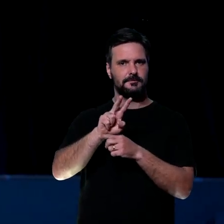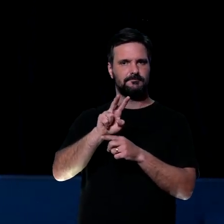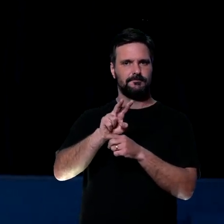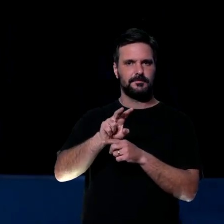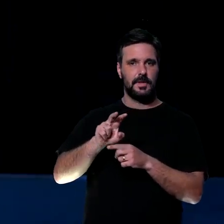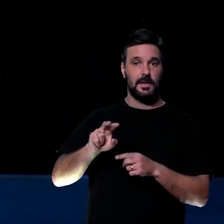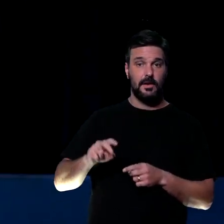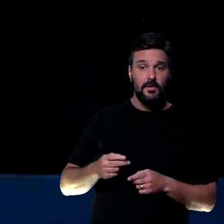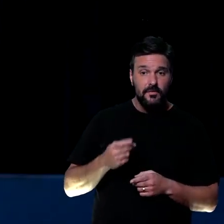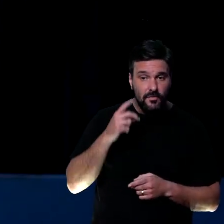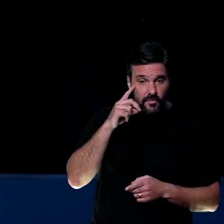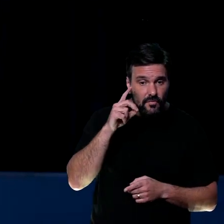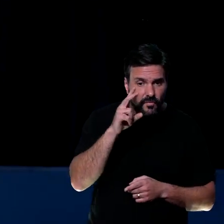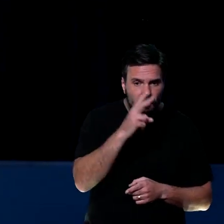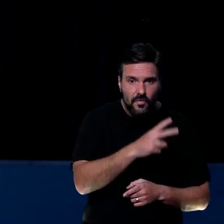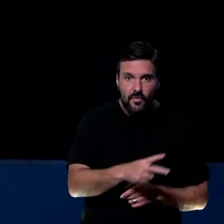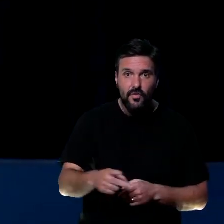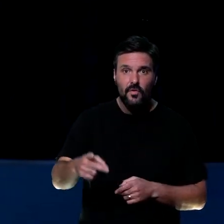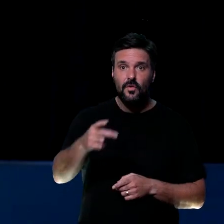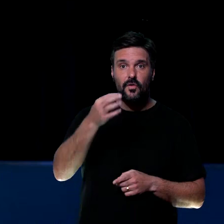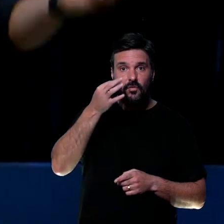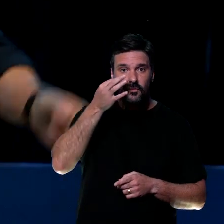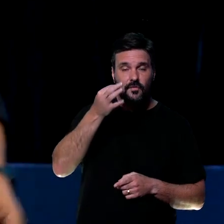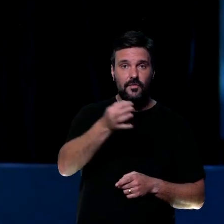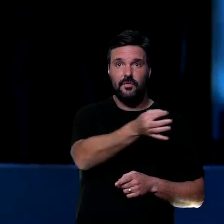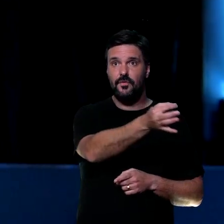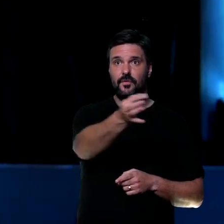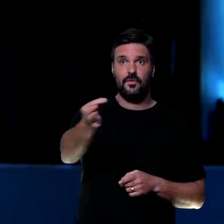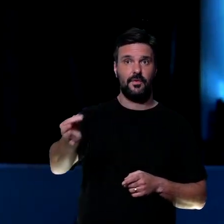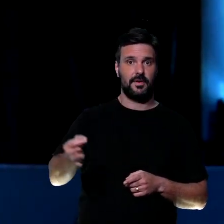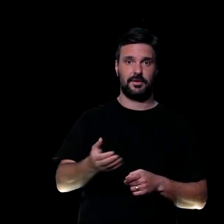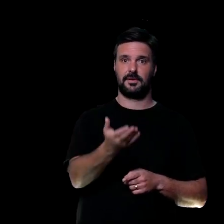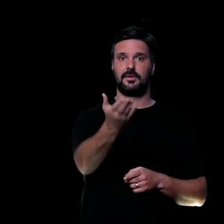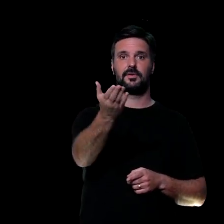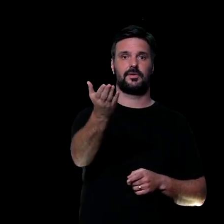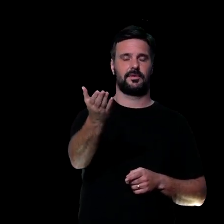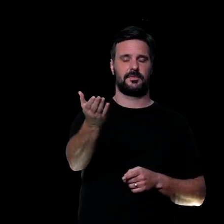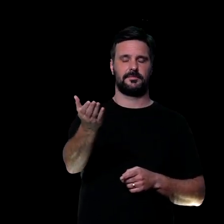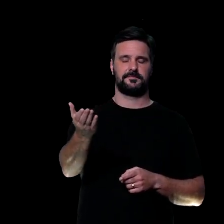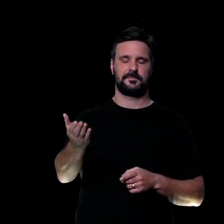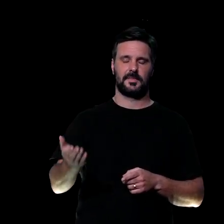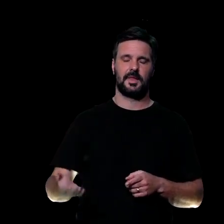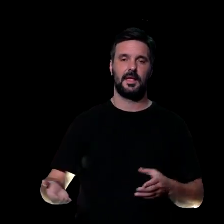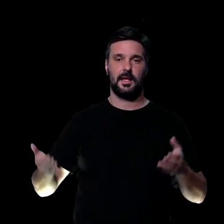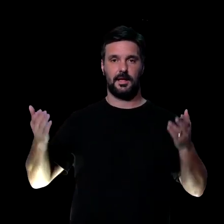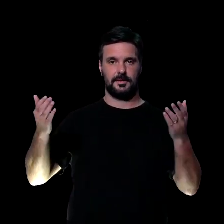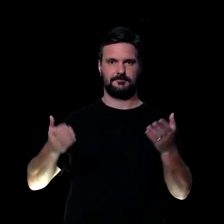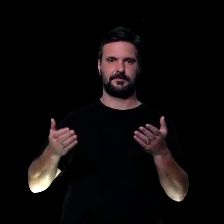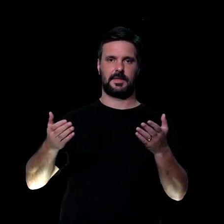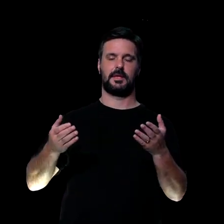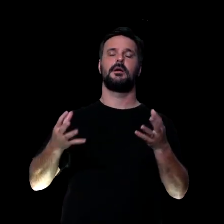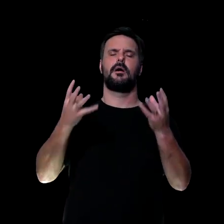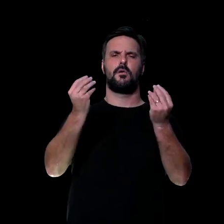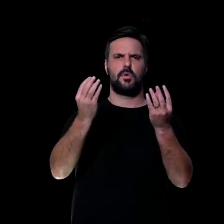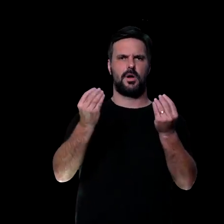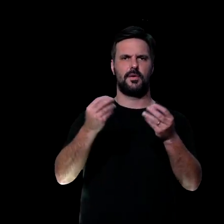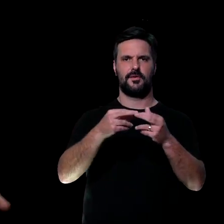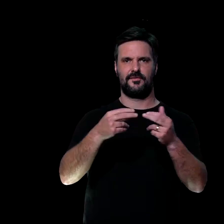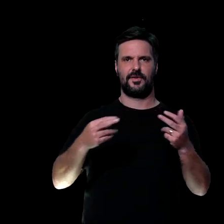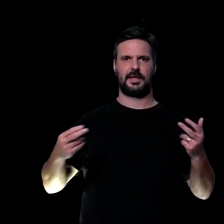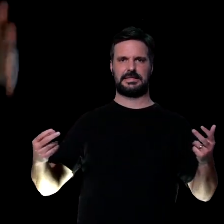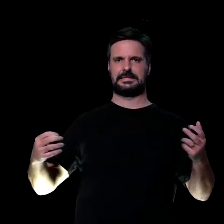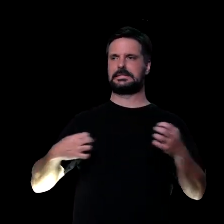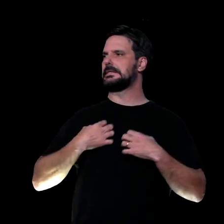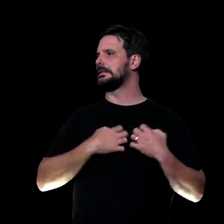vigie o tipo de coisa que você está achando que é verdade quando não é. A maioria das coisas que a gente pensa que vai acontecer, por exemplo, não acontece. Fica